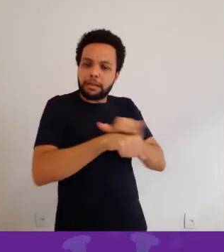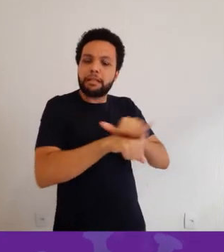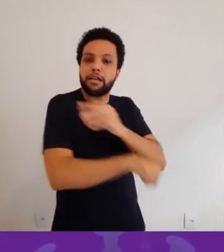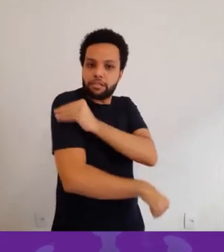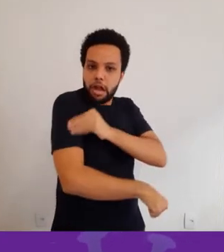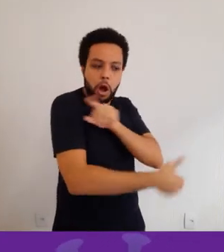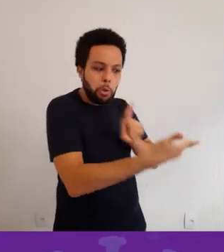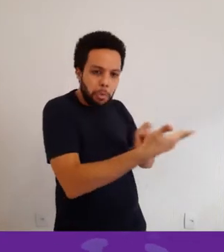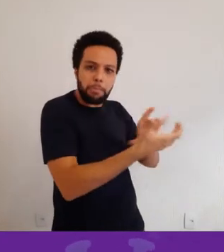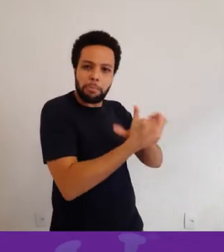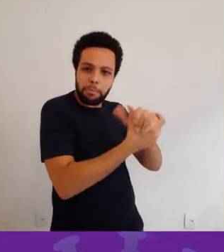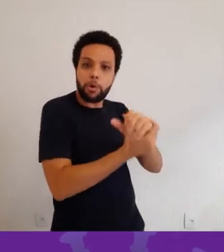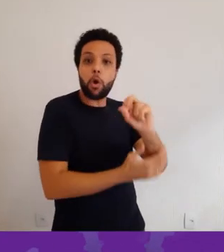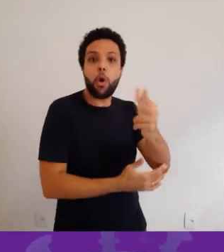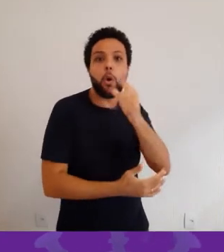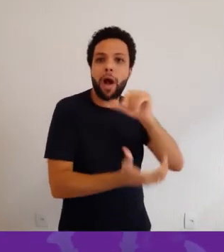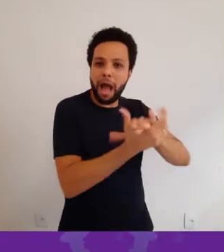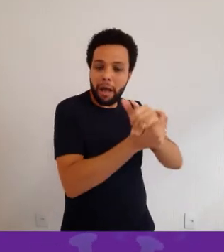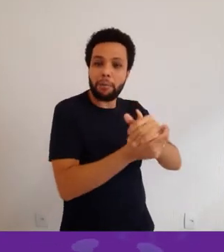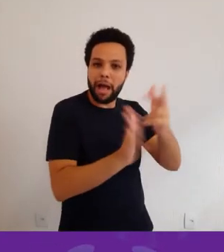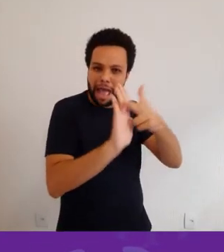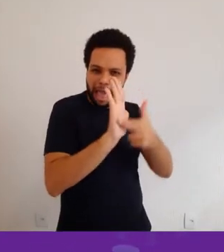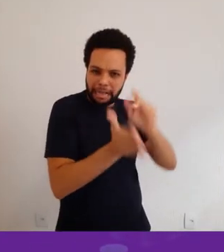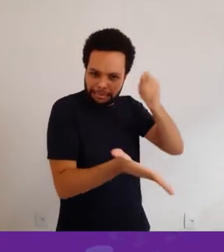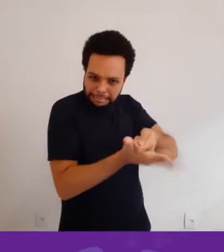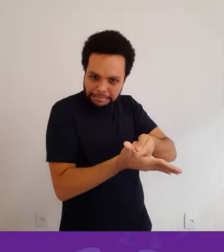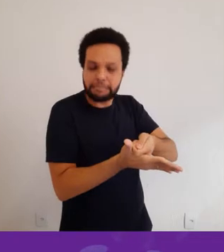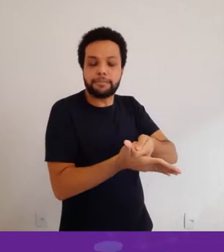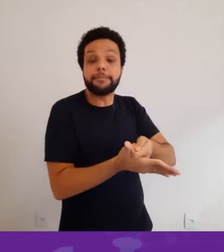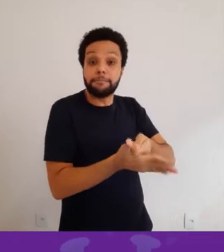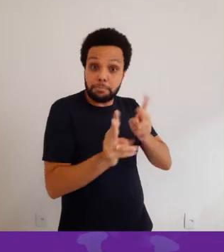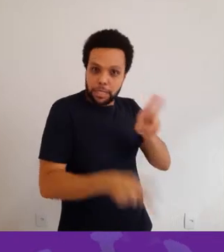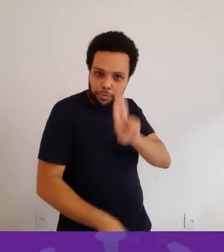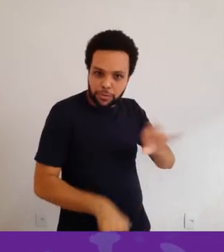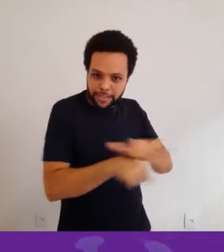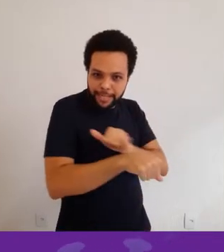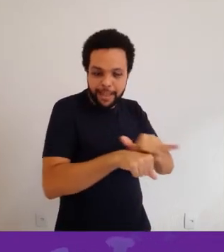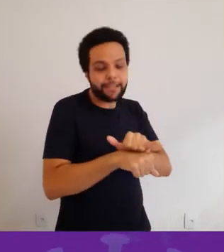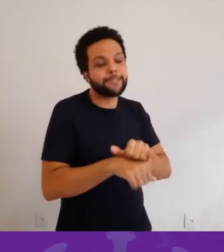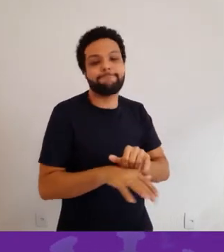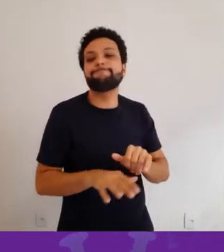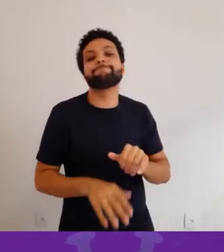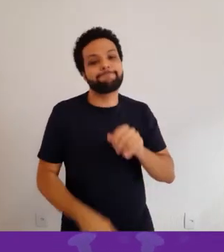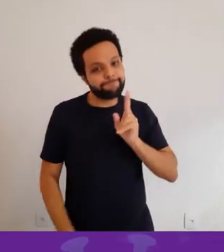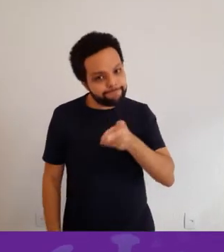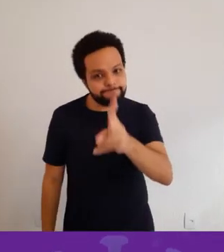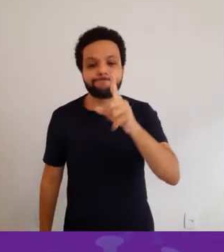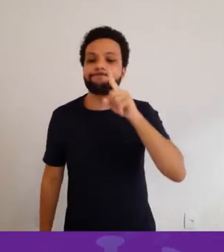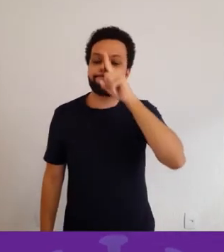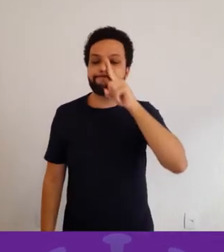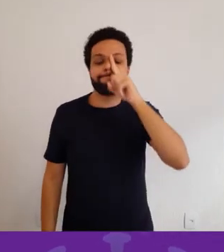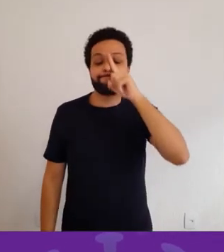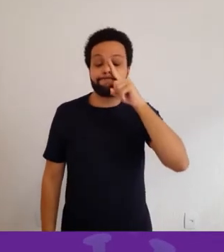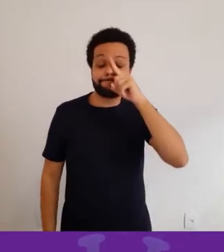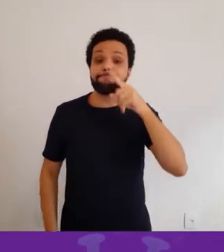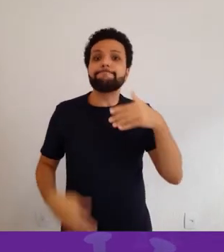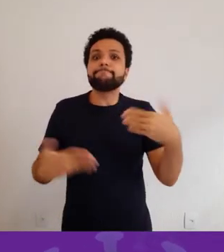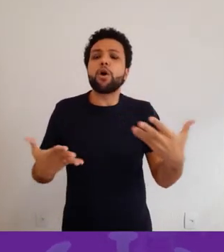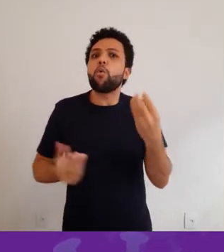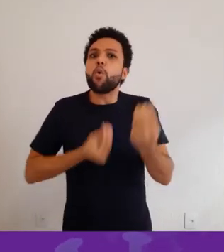difícil impedir que isso aconteça, por melhores que sejam as medidas preventivas que nós adotemos.